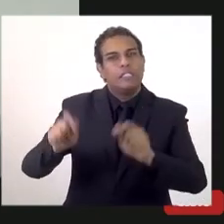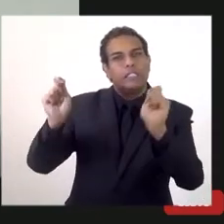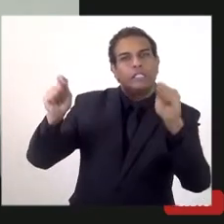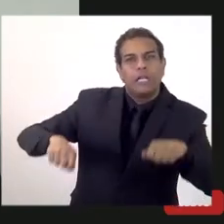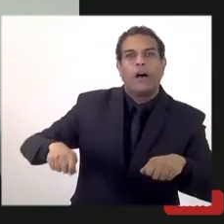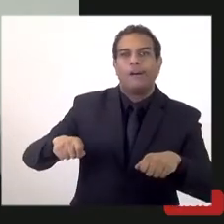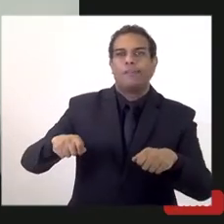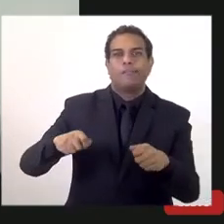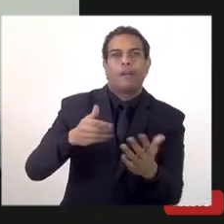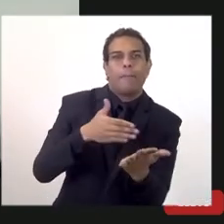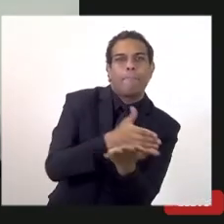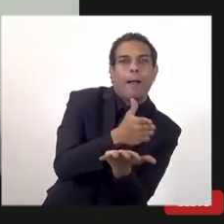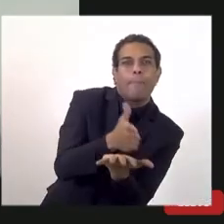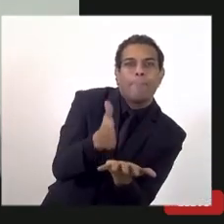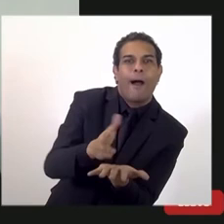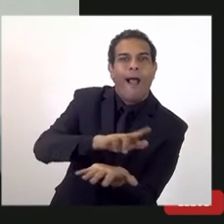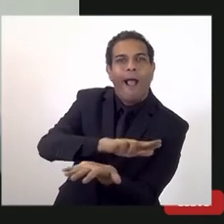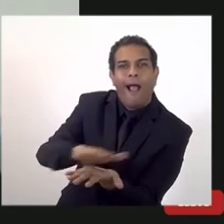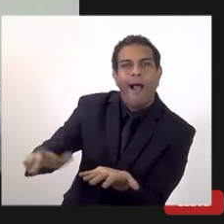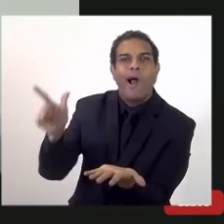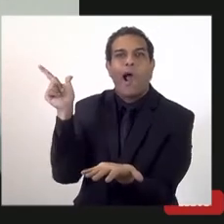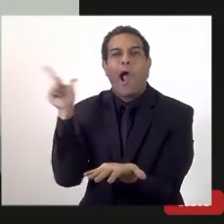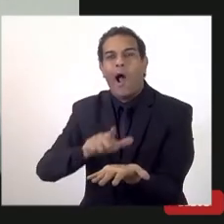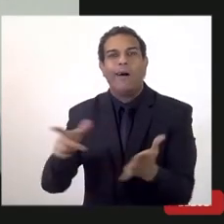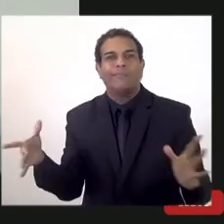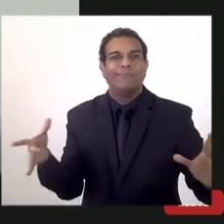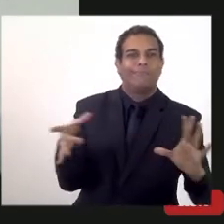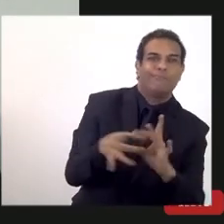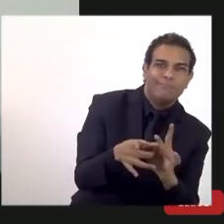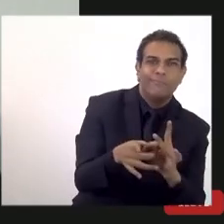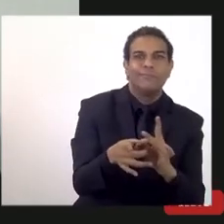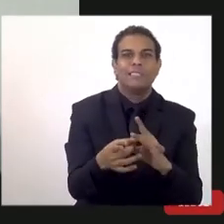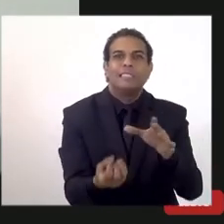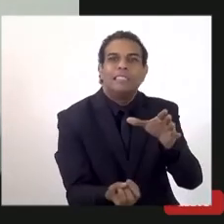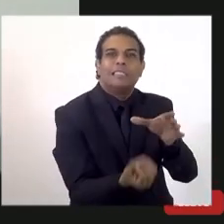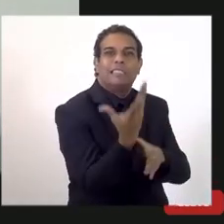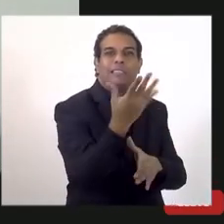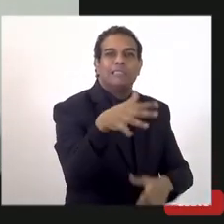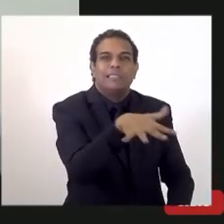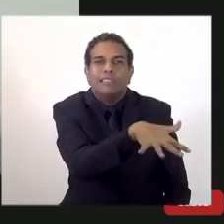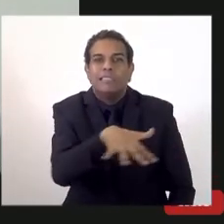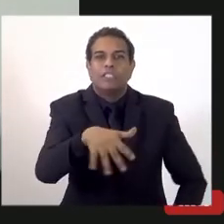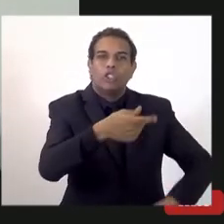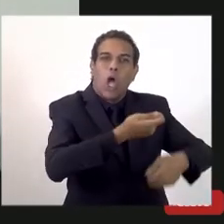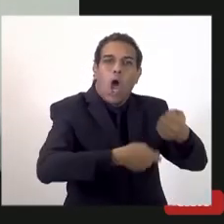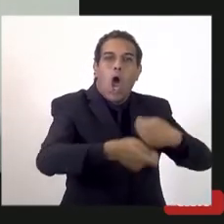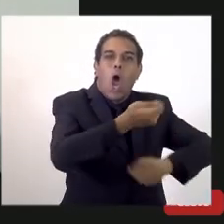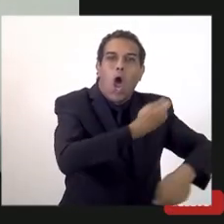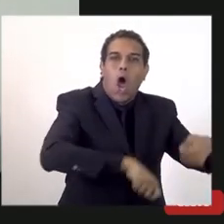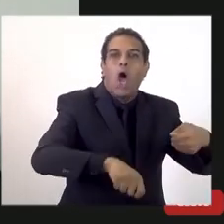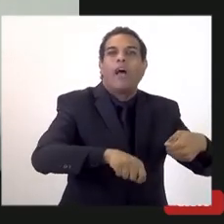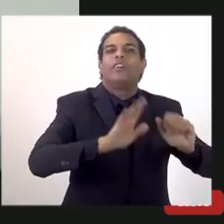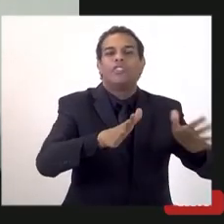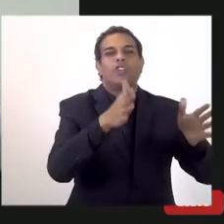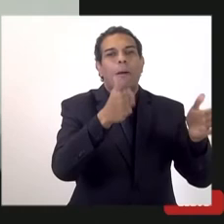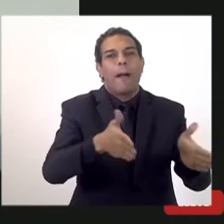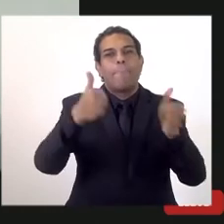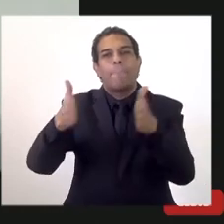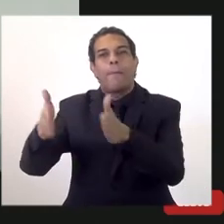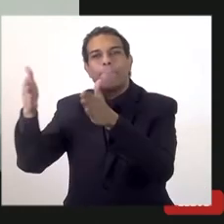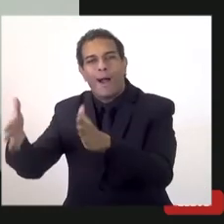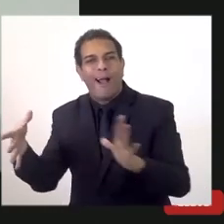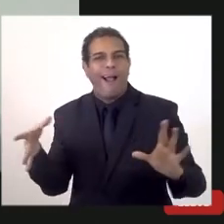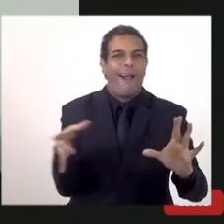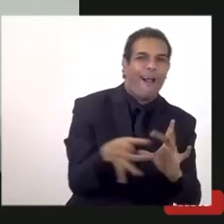escoamento, melhor possibilidade de ligação e da criação de uma cadeia produtiva desde a indústria até